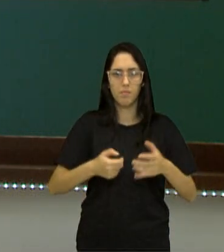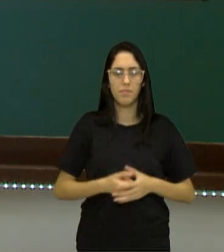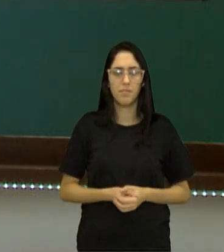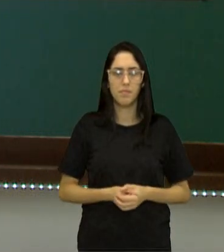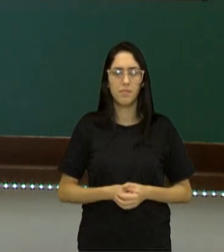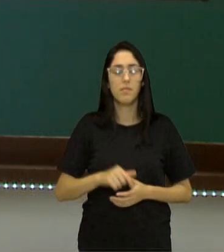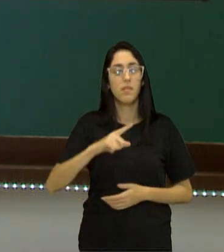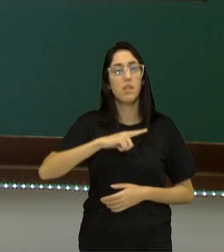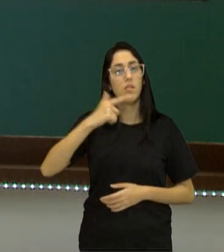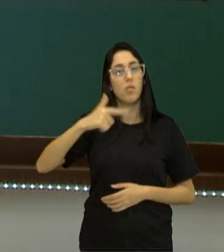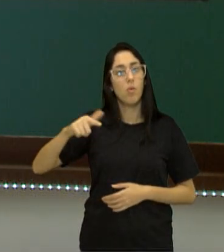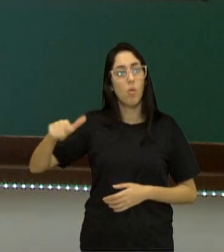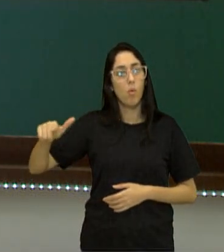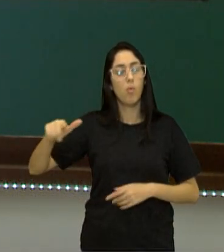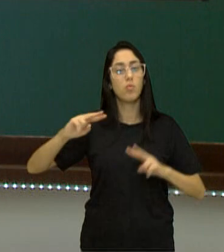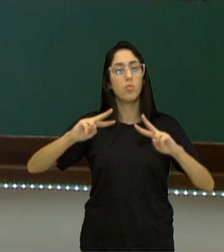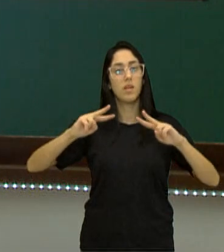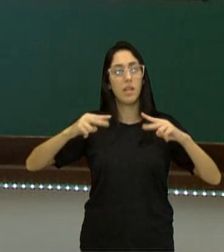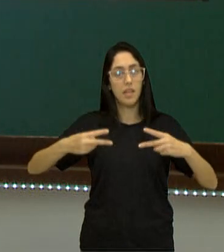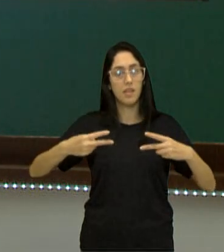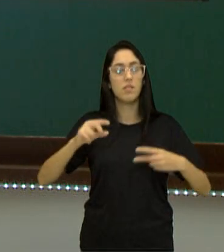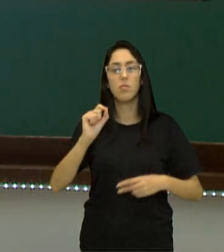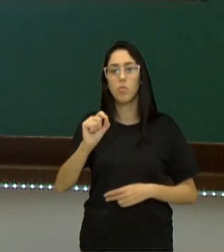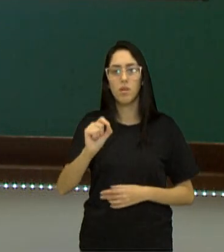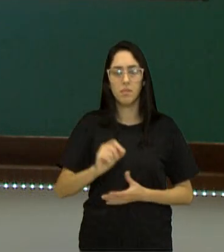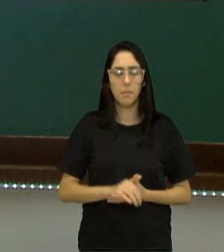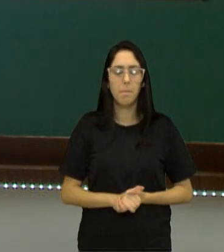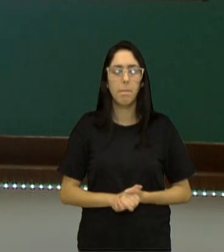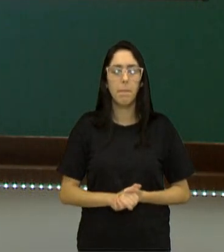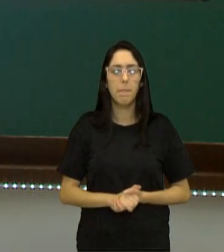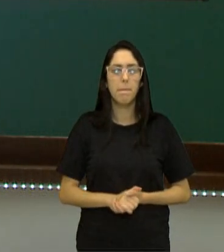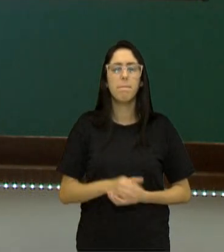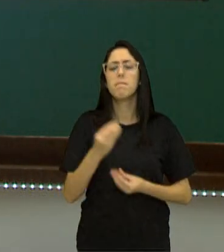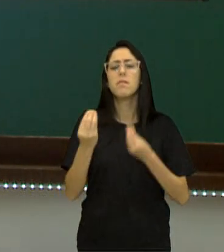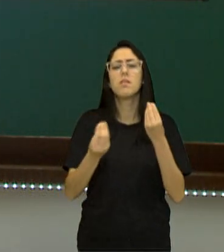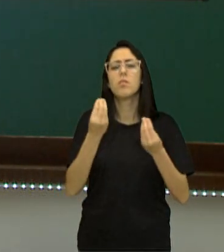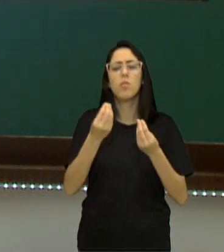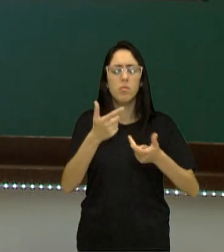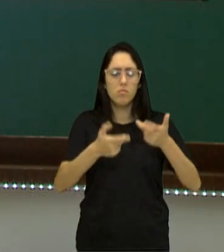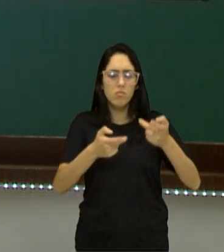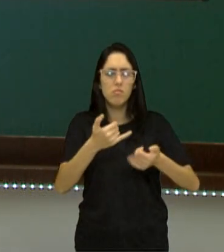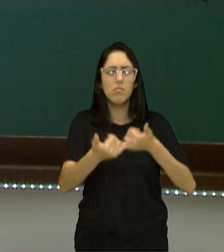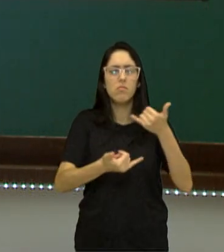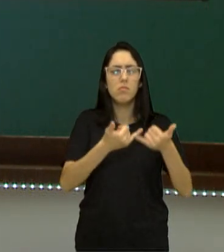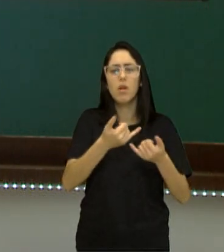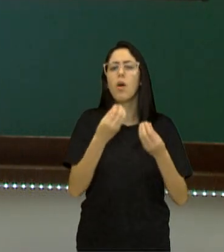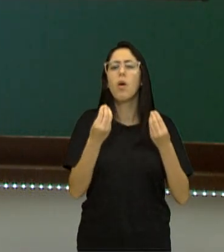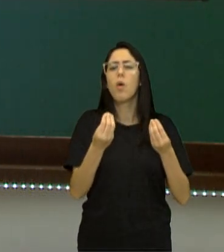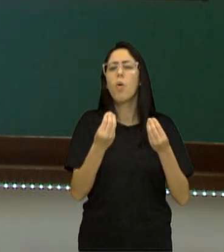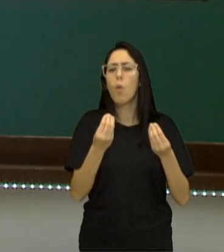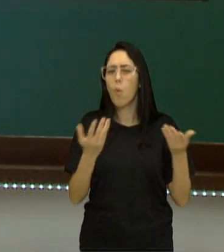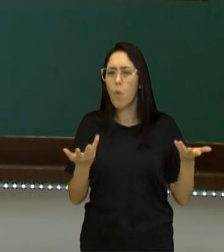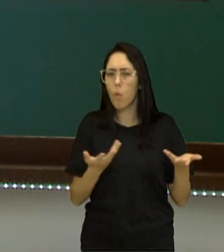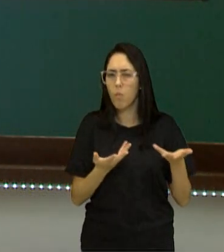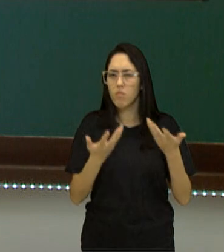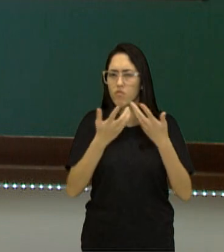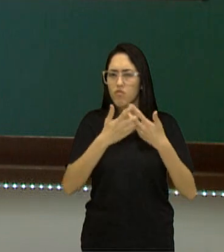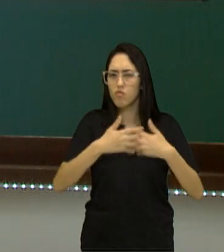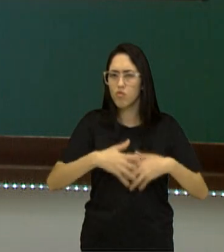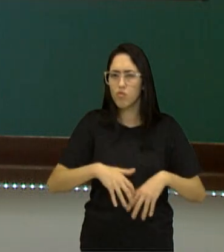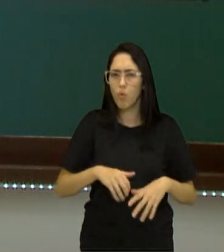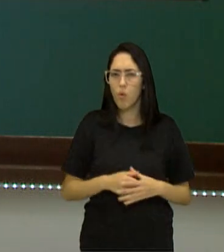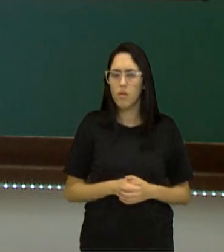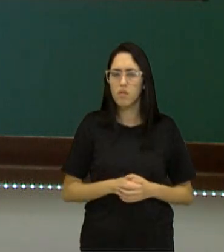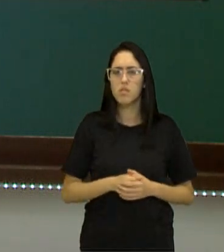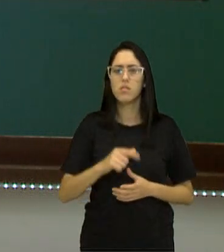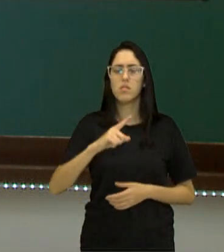Outros links a respeito do jogo aqui. Qual é a jogabilidade? Você clica nele, como é funciona? A recepção, ou seja, os